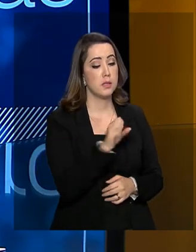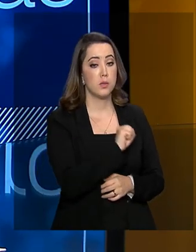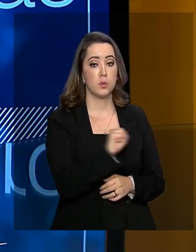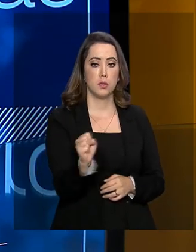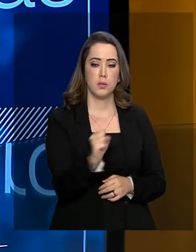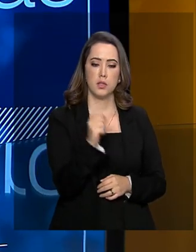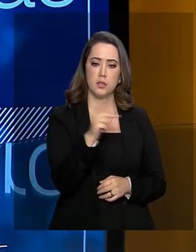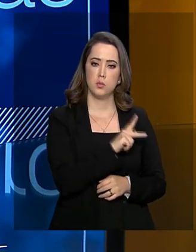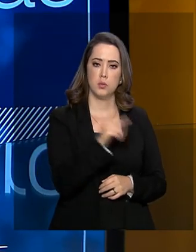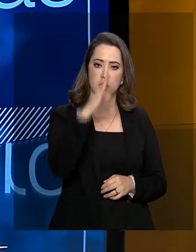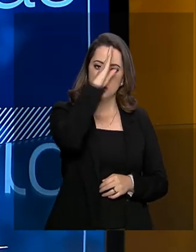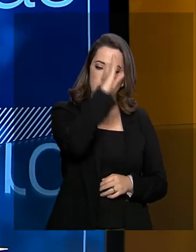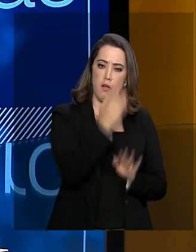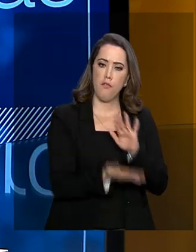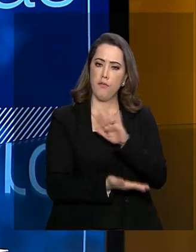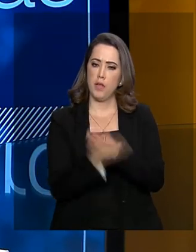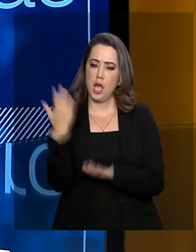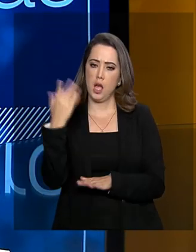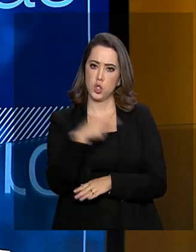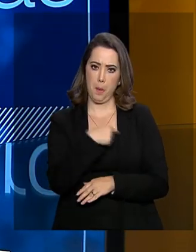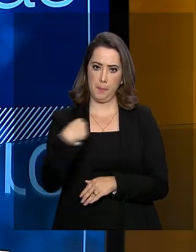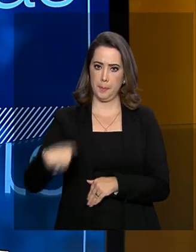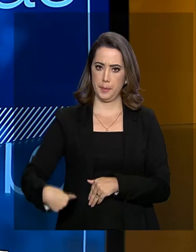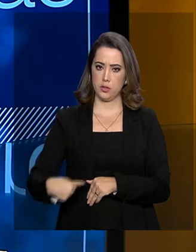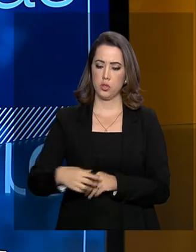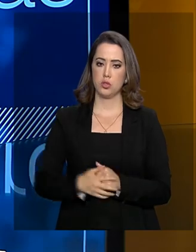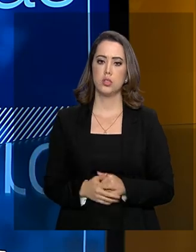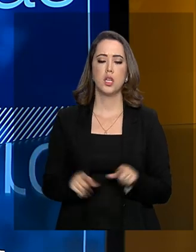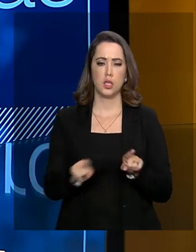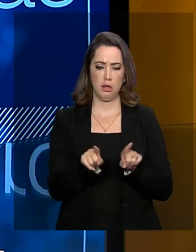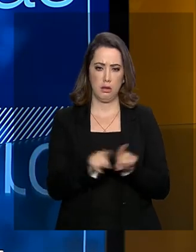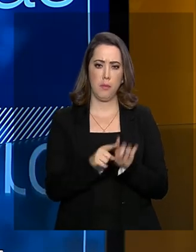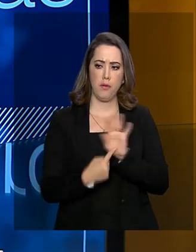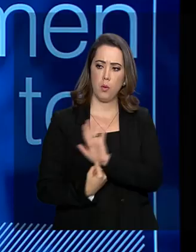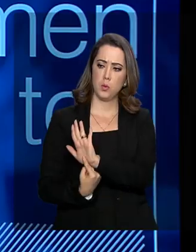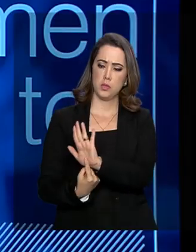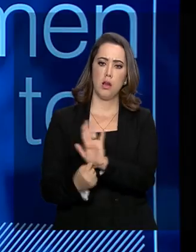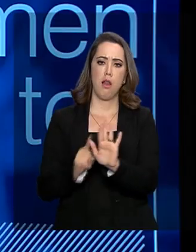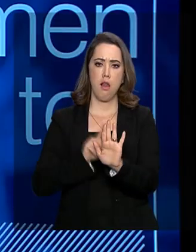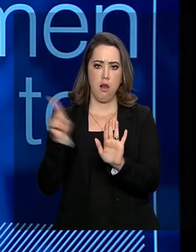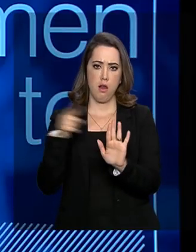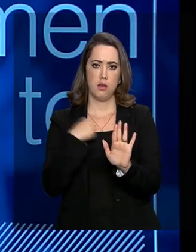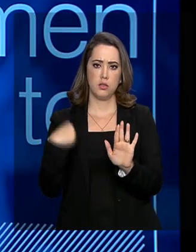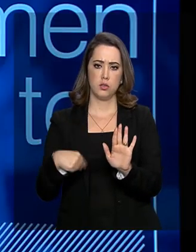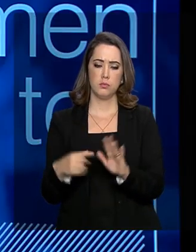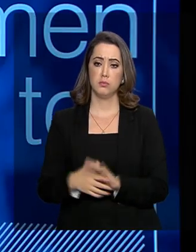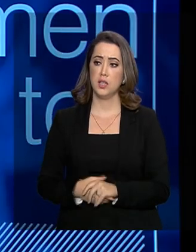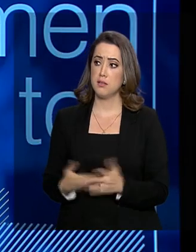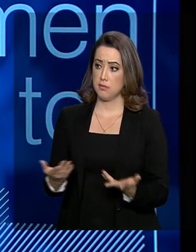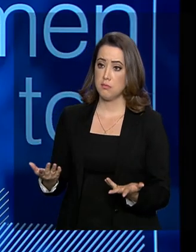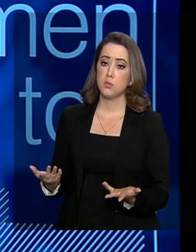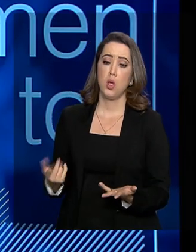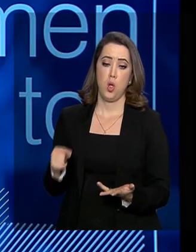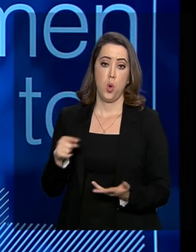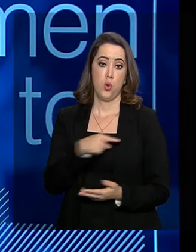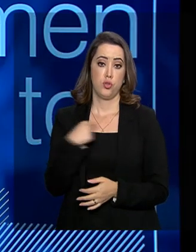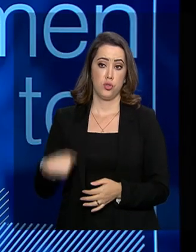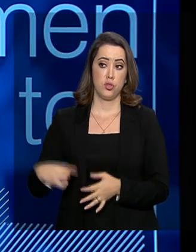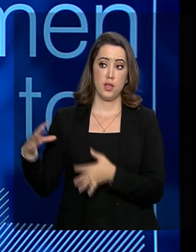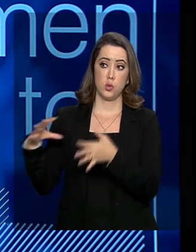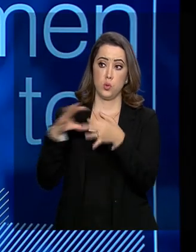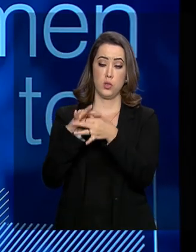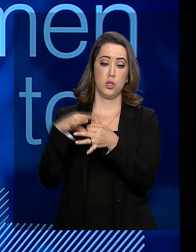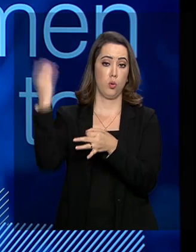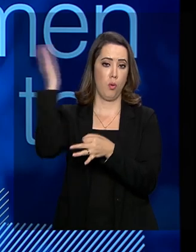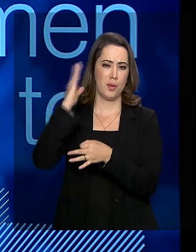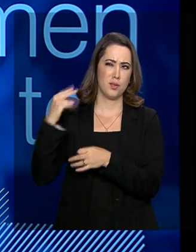Bolsonaro deve ir à China. Vocês também vão levar esse portfólio aos chineses? Os chineses são parceiros do Brasil já há